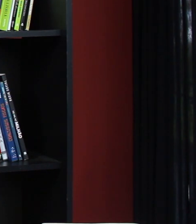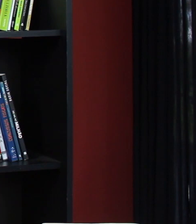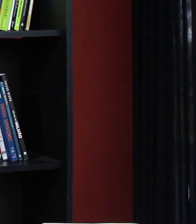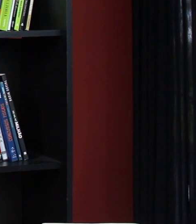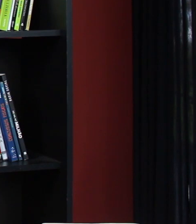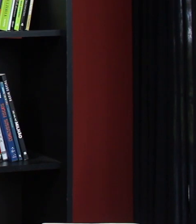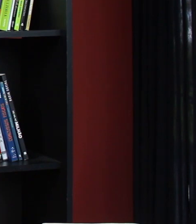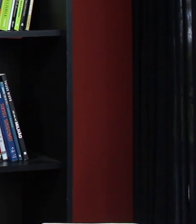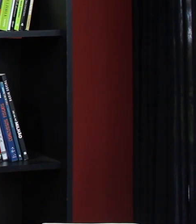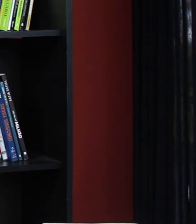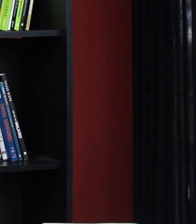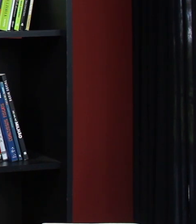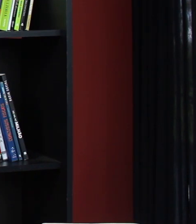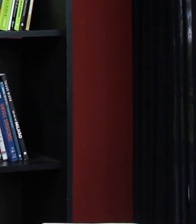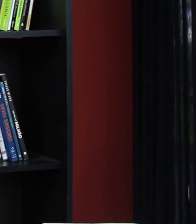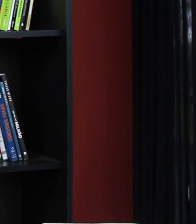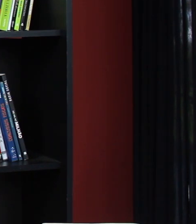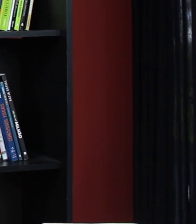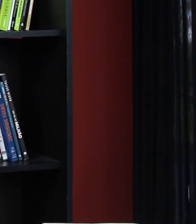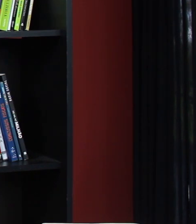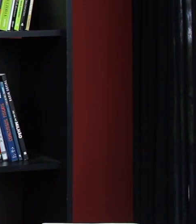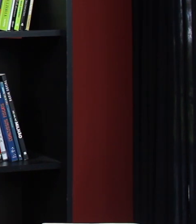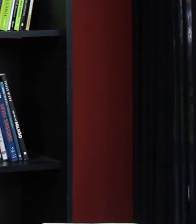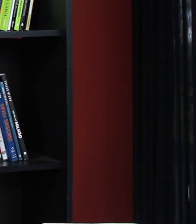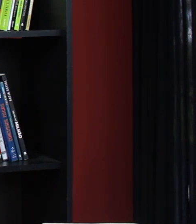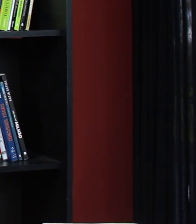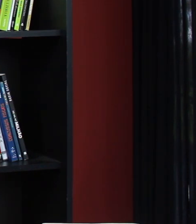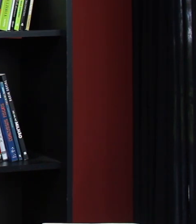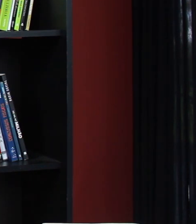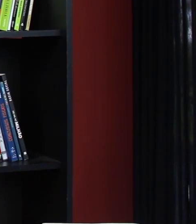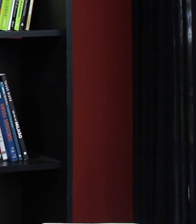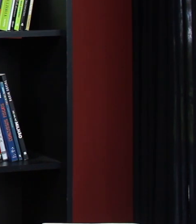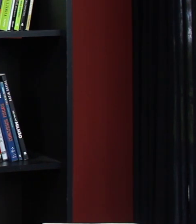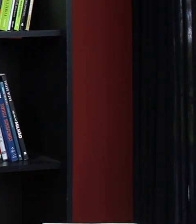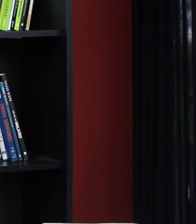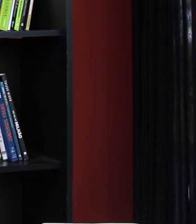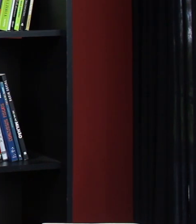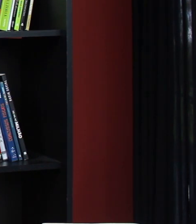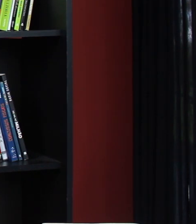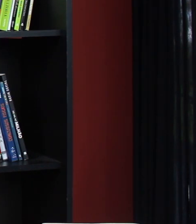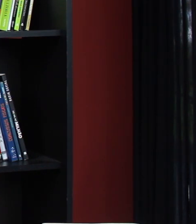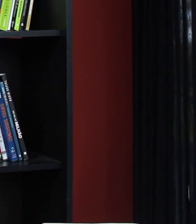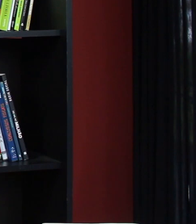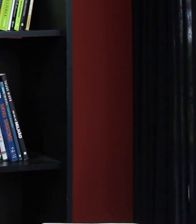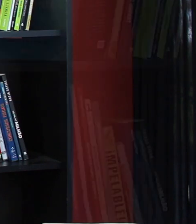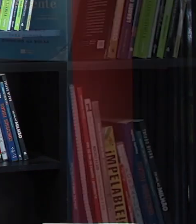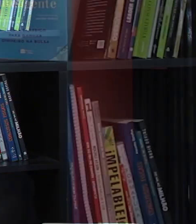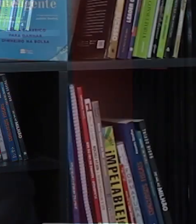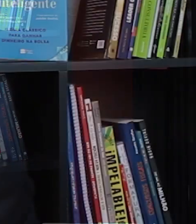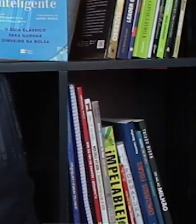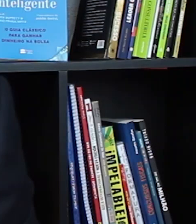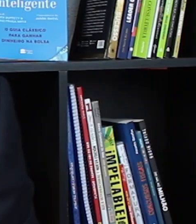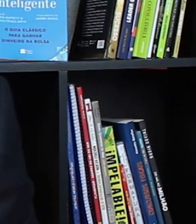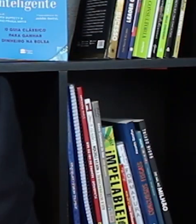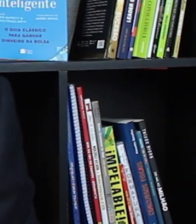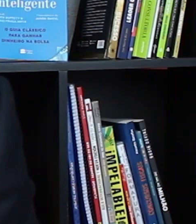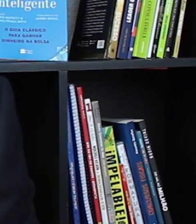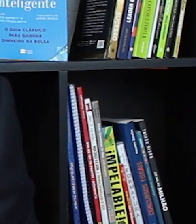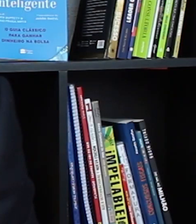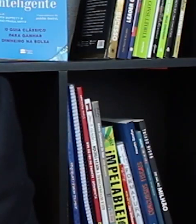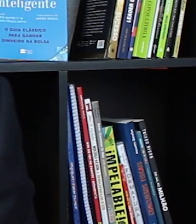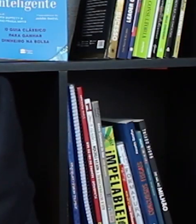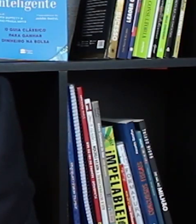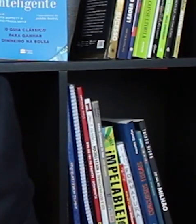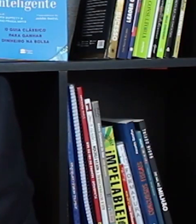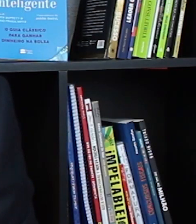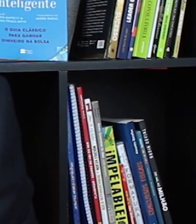ministro, lembrando sempre no final de pegar o link desse vídeo e compartilhar com o maior número de pessoas possível, tá bom? Com vocês, então, a